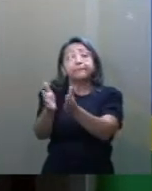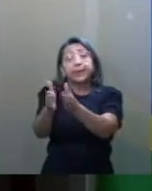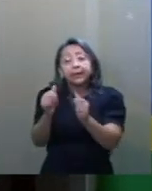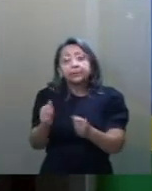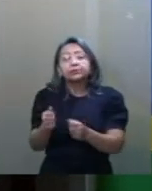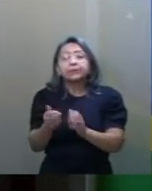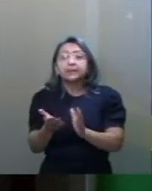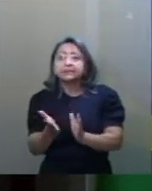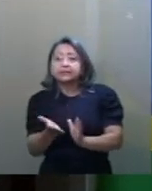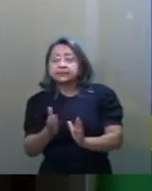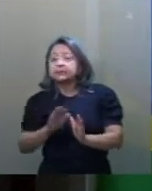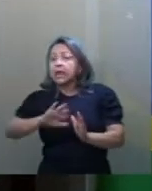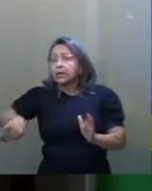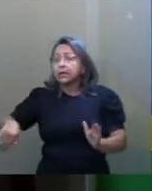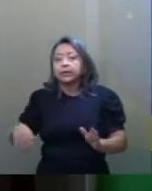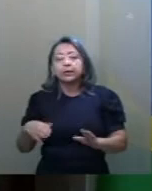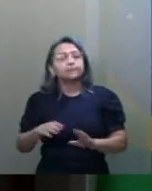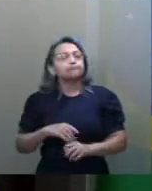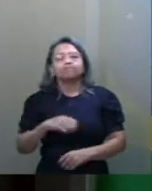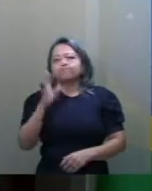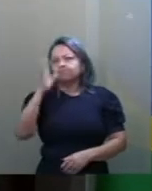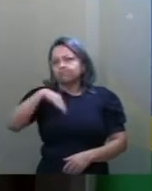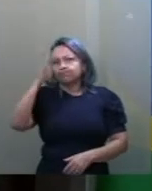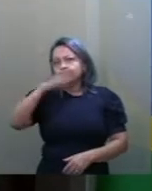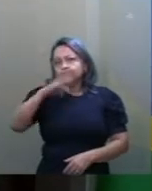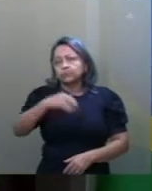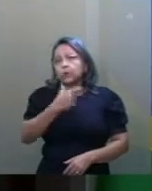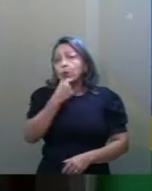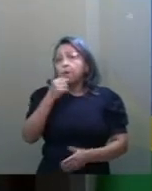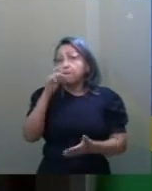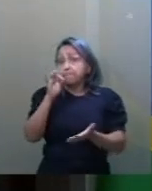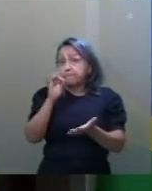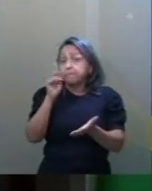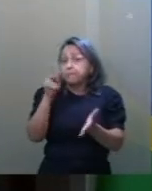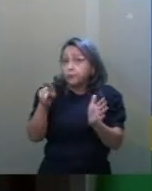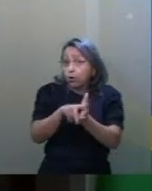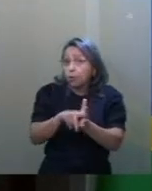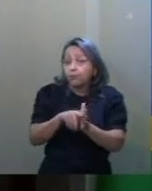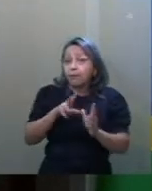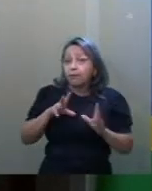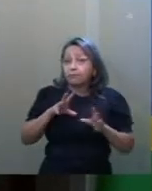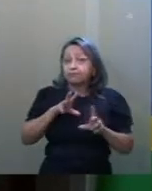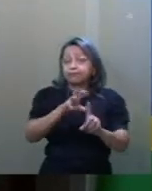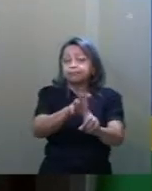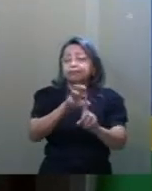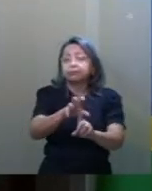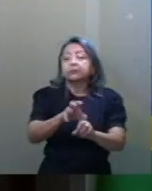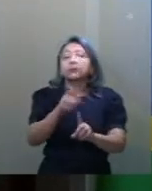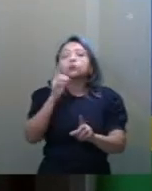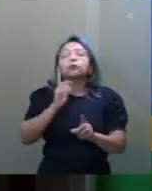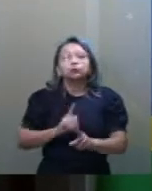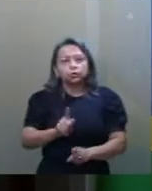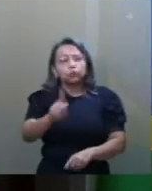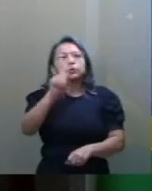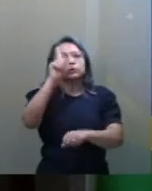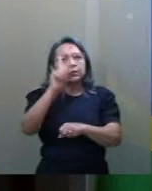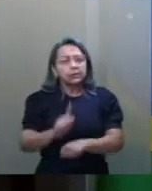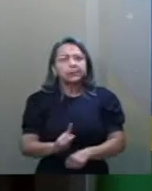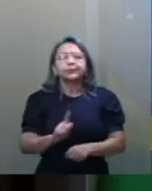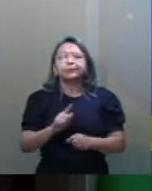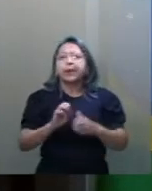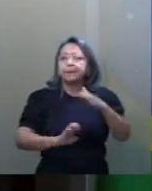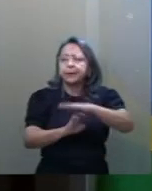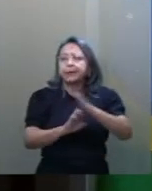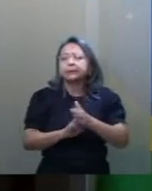e o próprio agressor, que continua gerenciando a empresa, dirigindo a empresa, faz dívida em nome